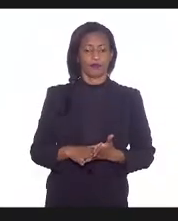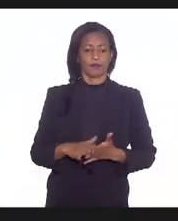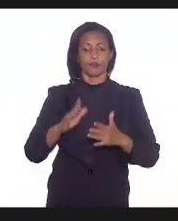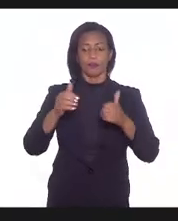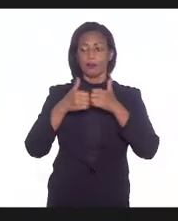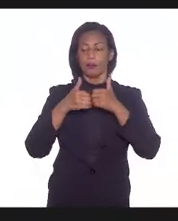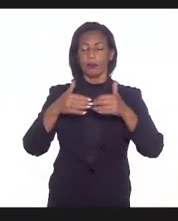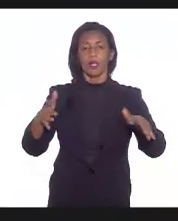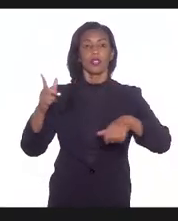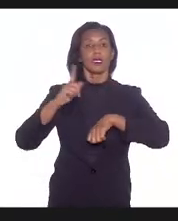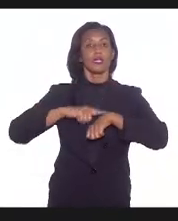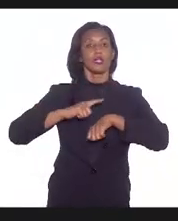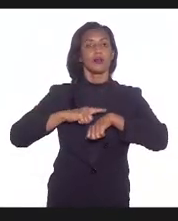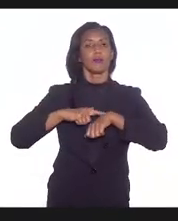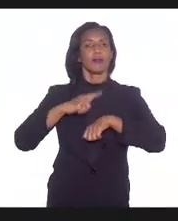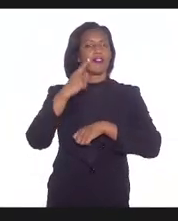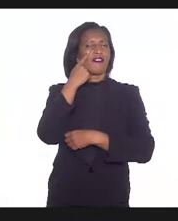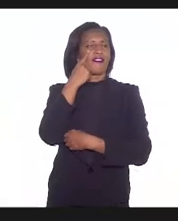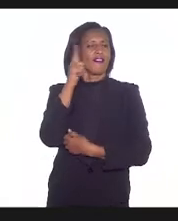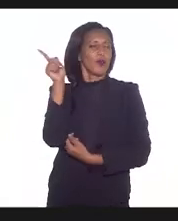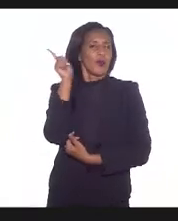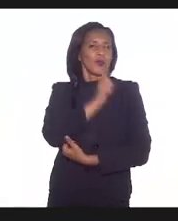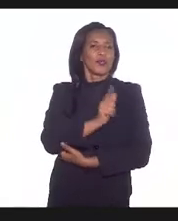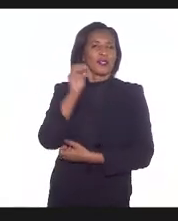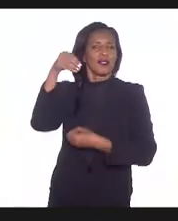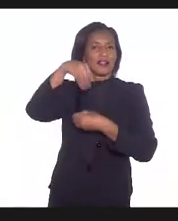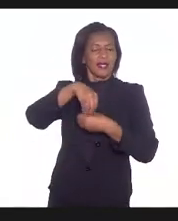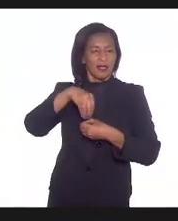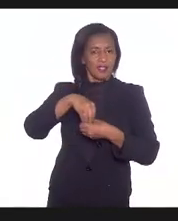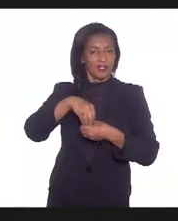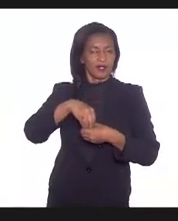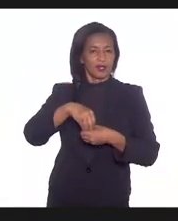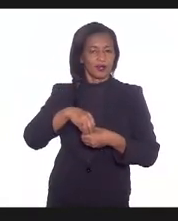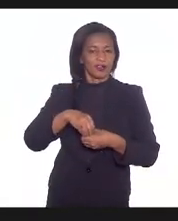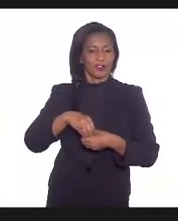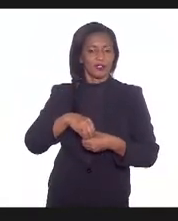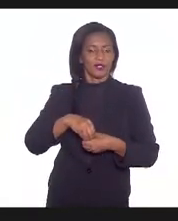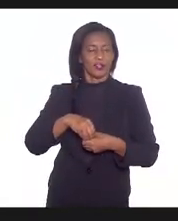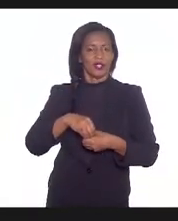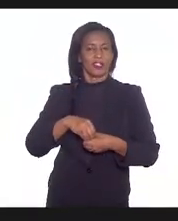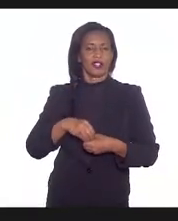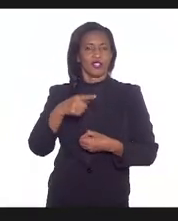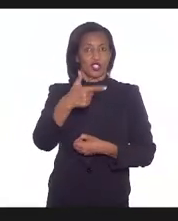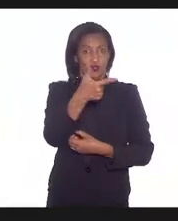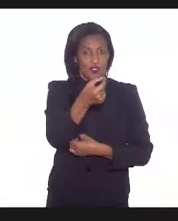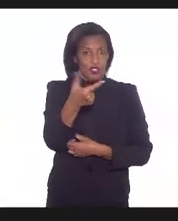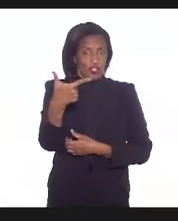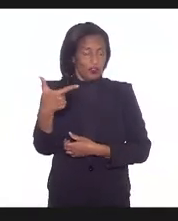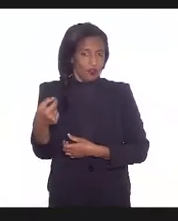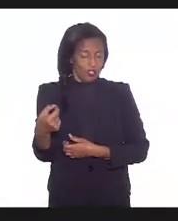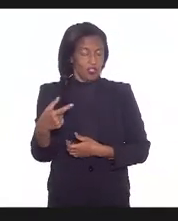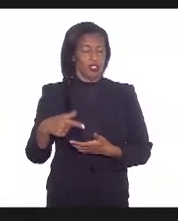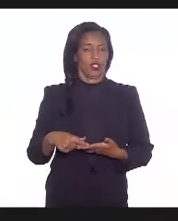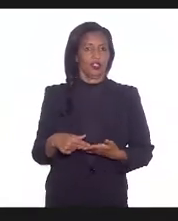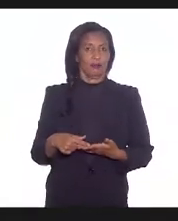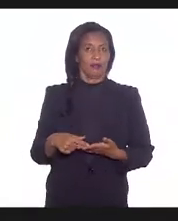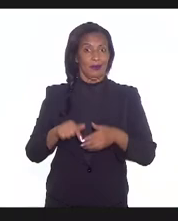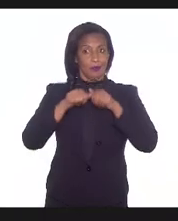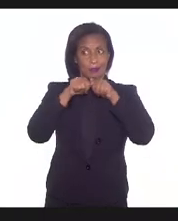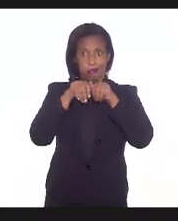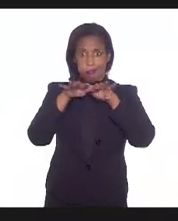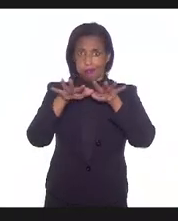a partir desse momento a gente acha que vai conseguir dentro da situação que era em 2020 aquele caos